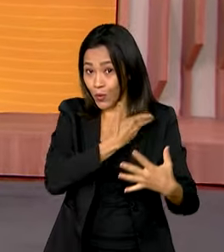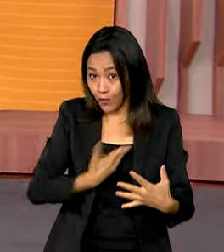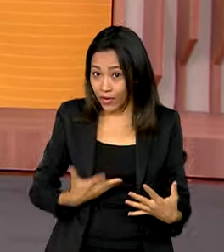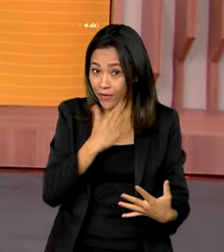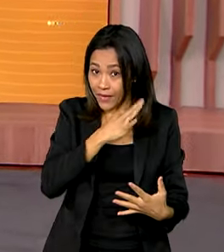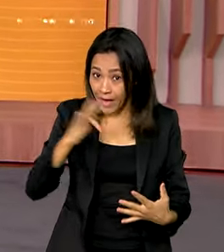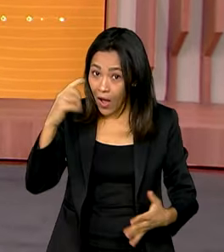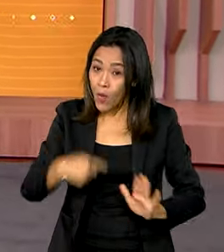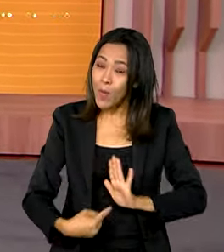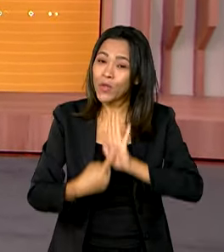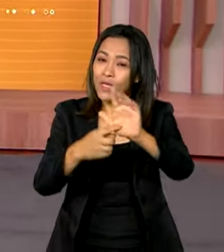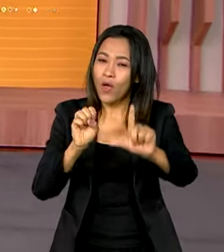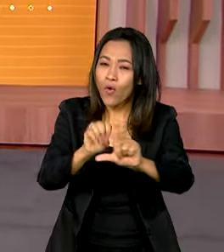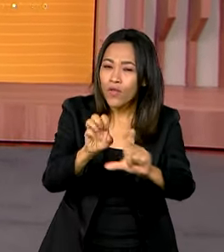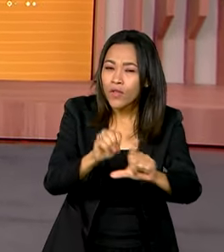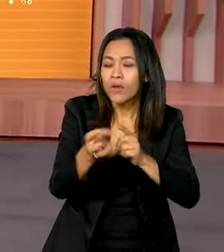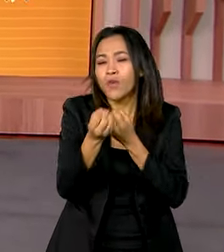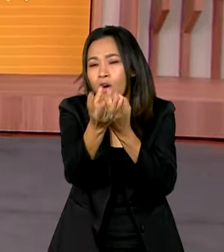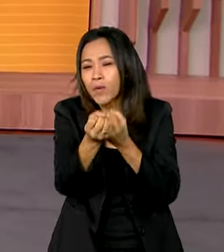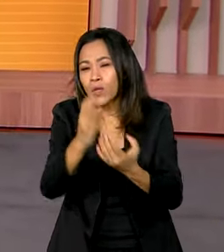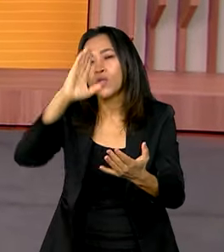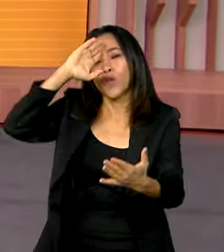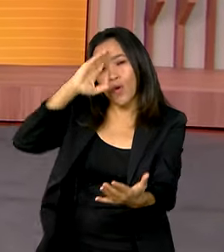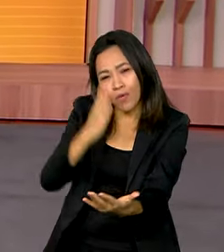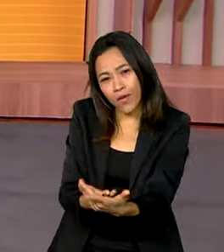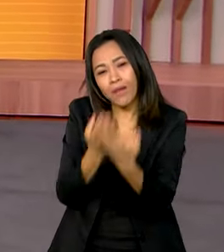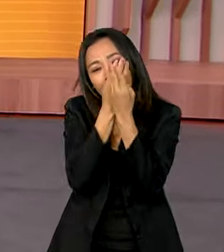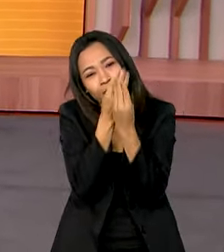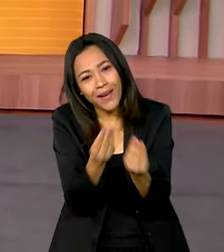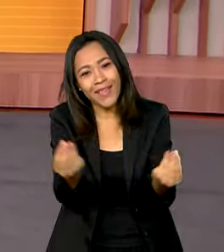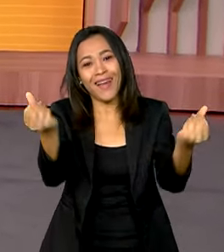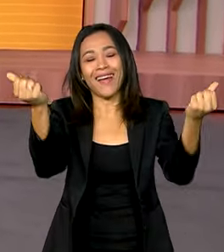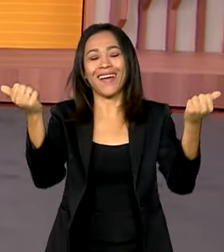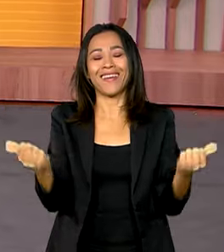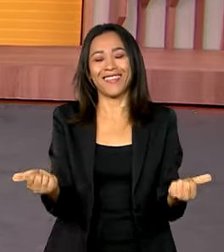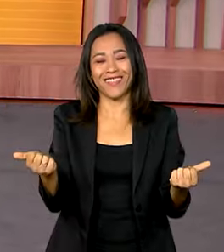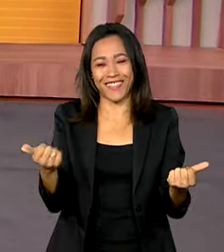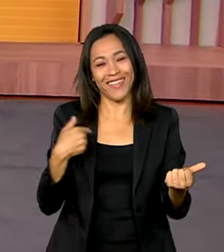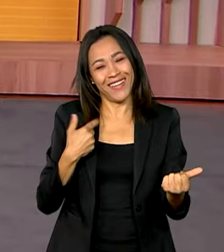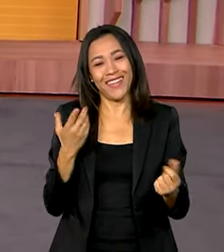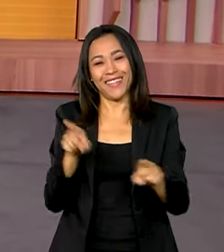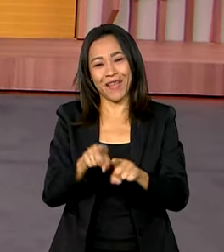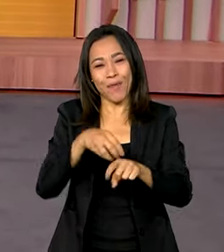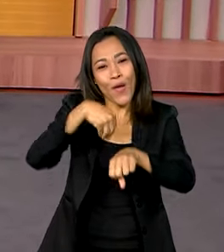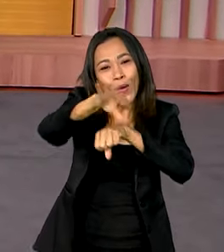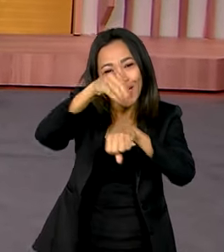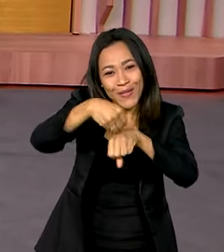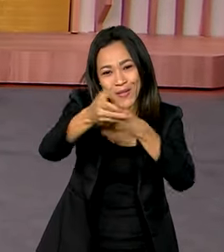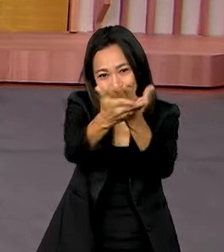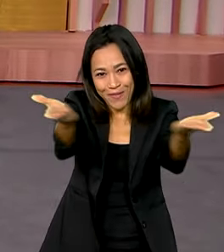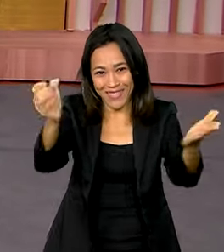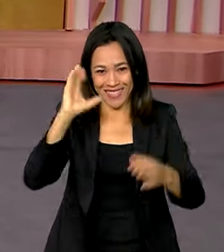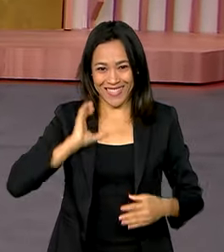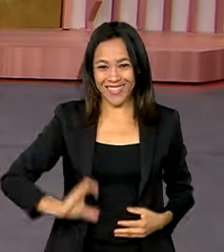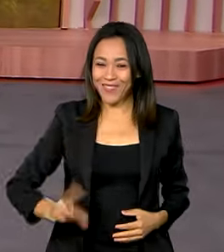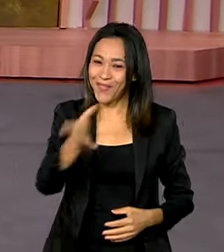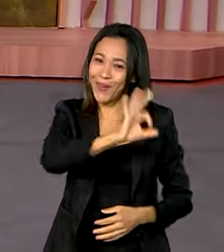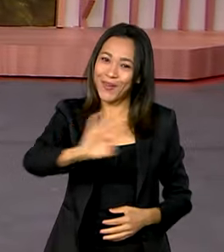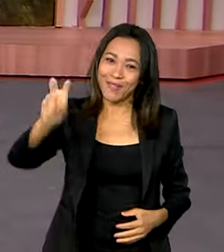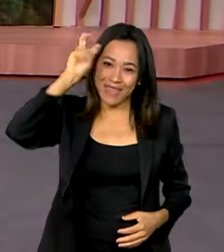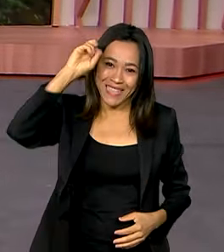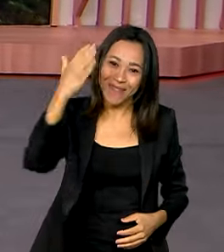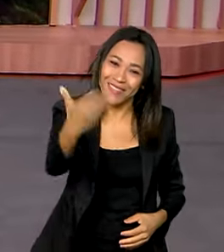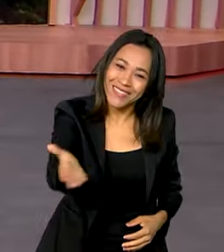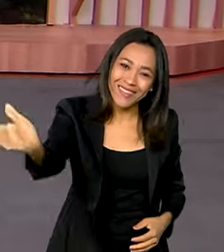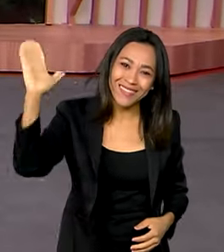São eventos ao vivo, com informação confiável e de qualidade. Muita prestação de serviços para você, cidadão. Uma ótima quinta